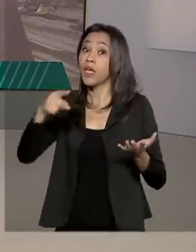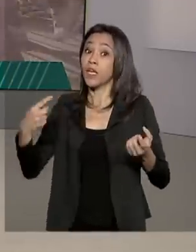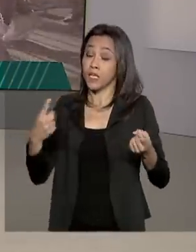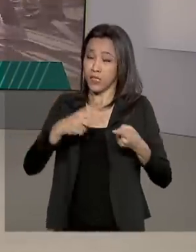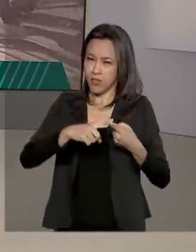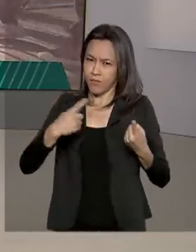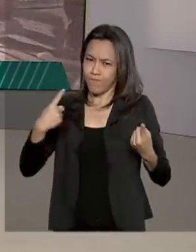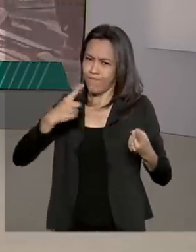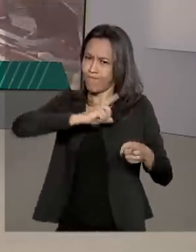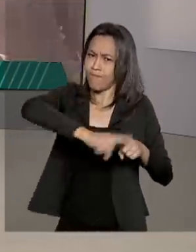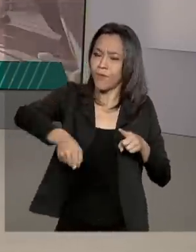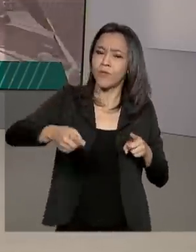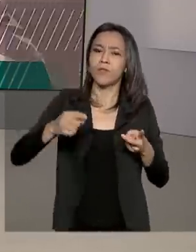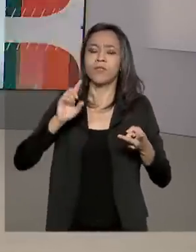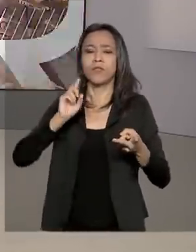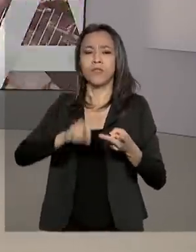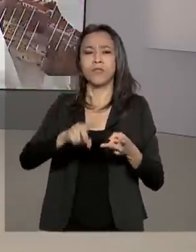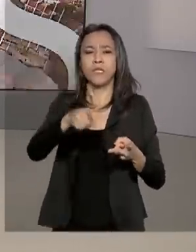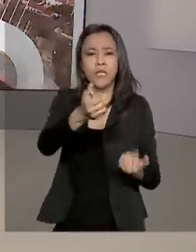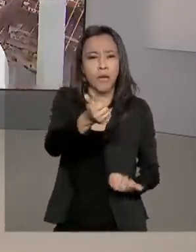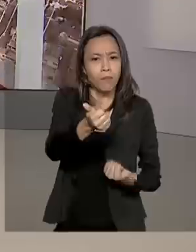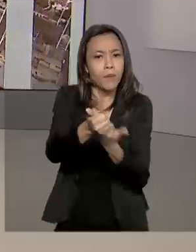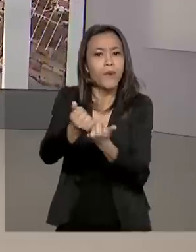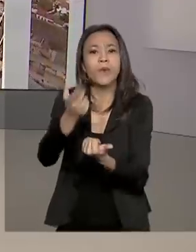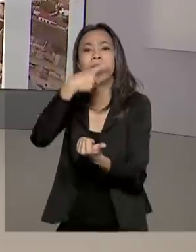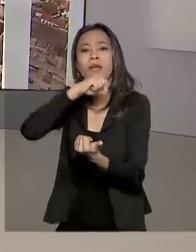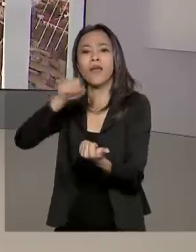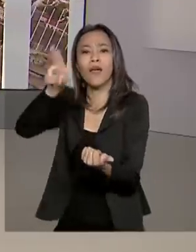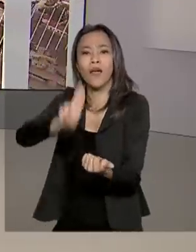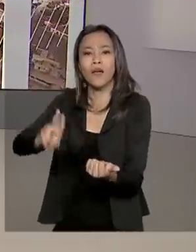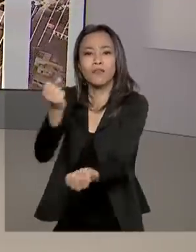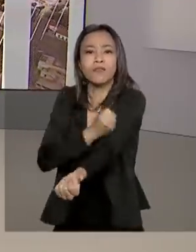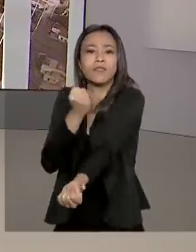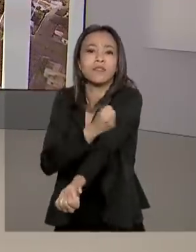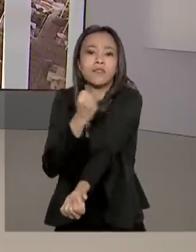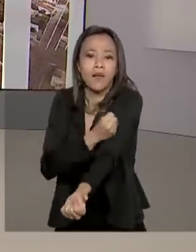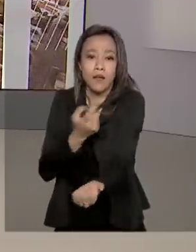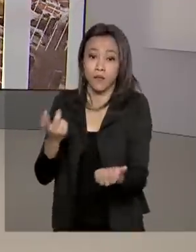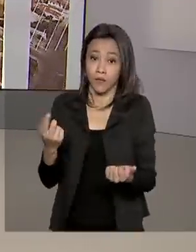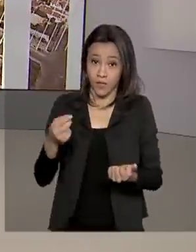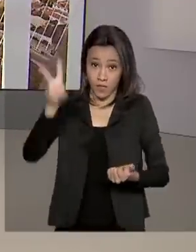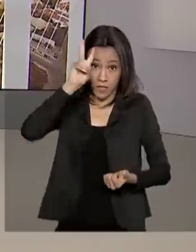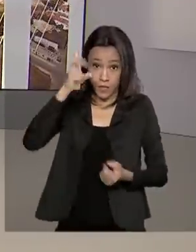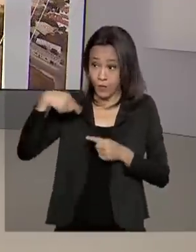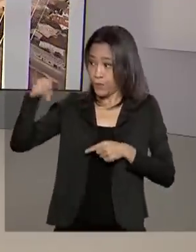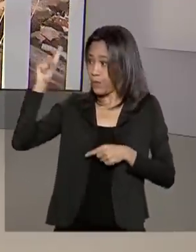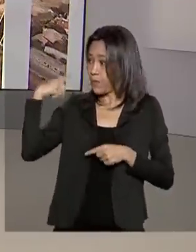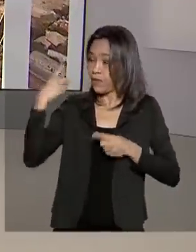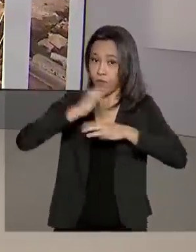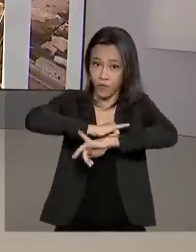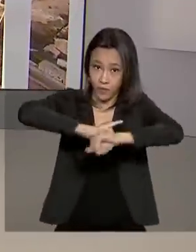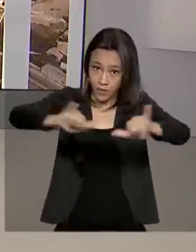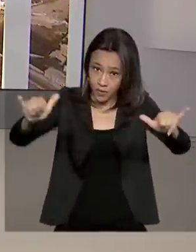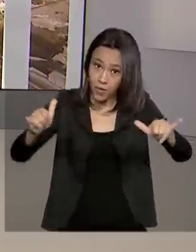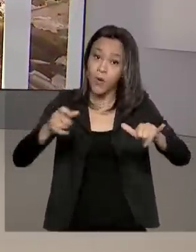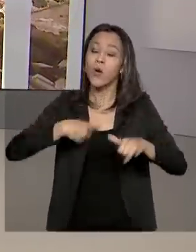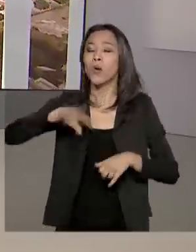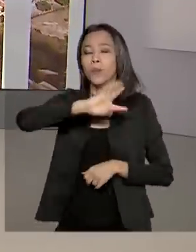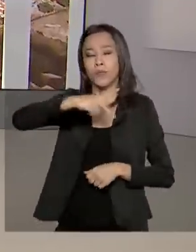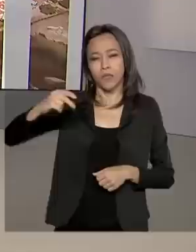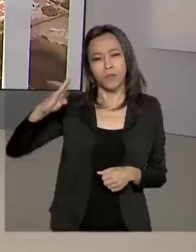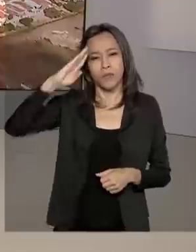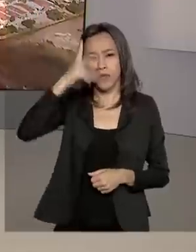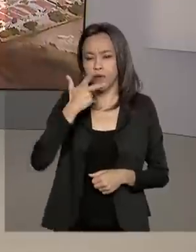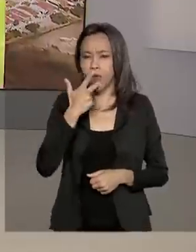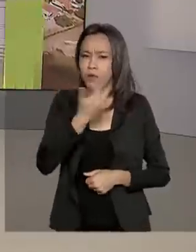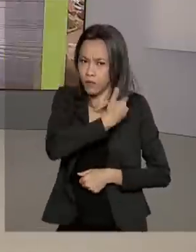ao crime e apoio ao atendimento do usuário de drogas. No lançamento, nesta segunda-feira, o presidente Jair Bolsonaro disse que o